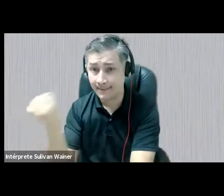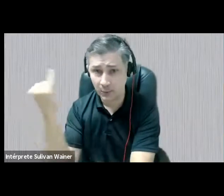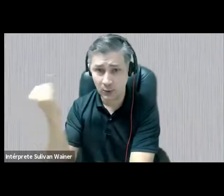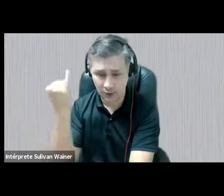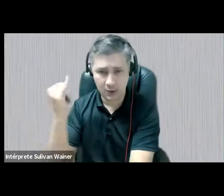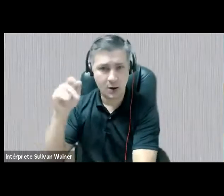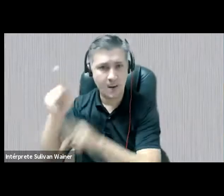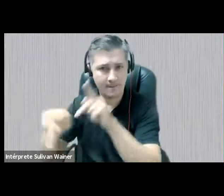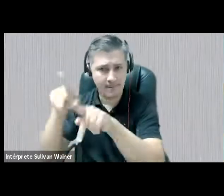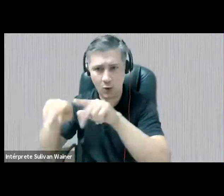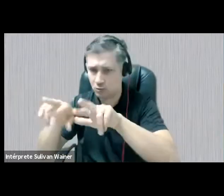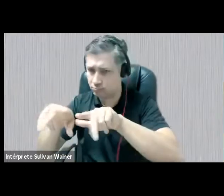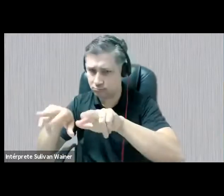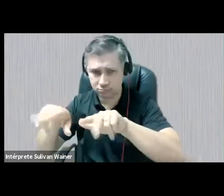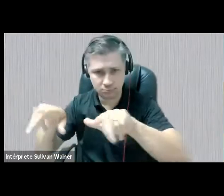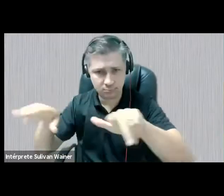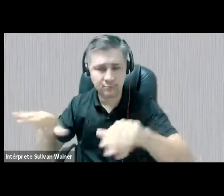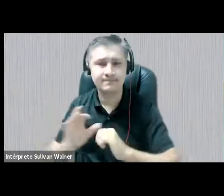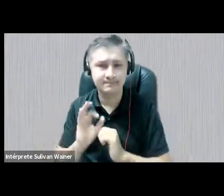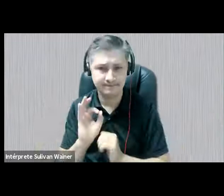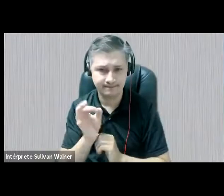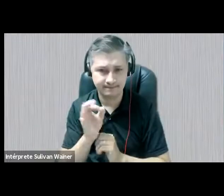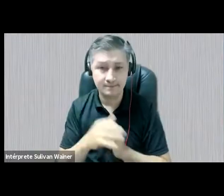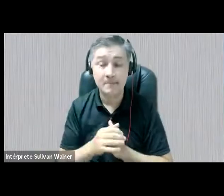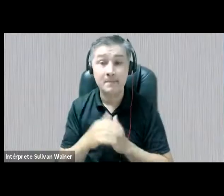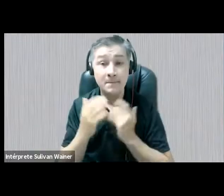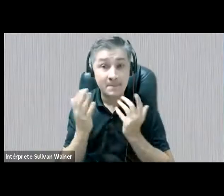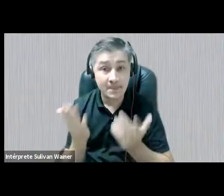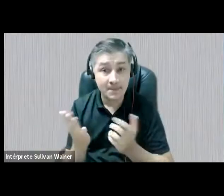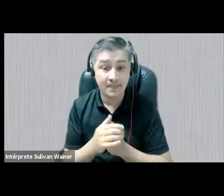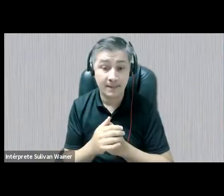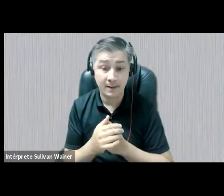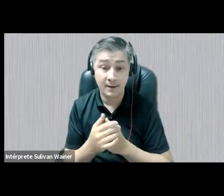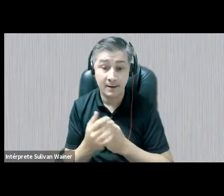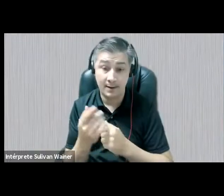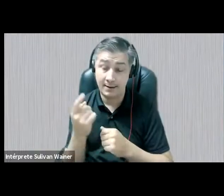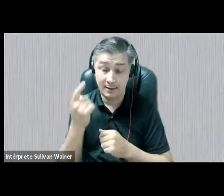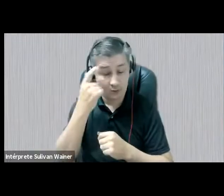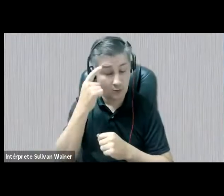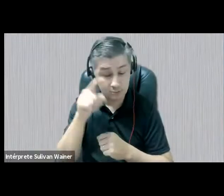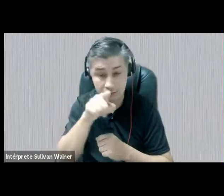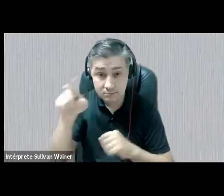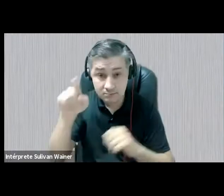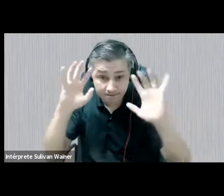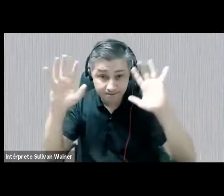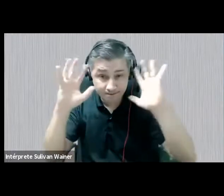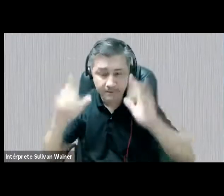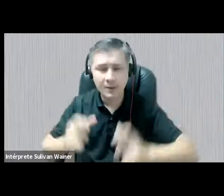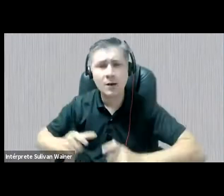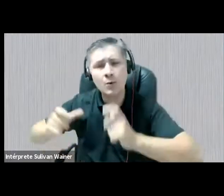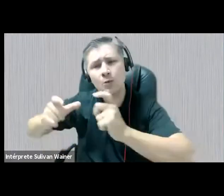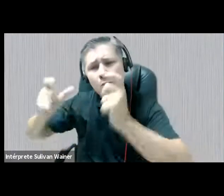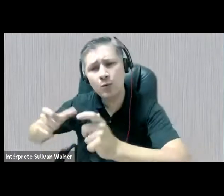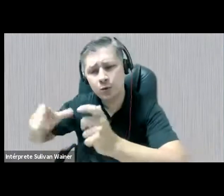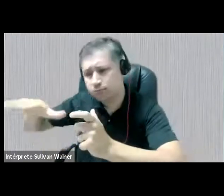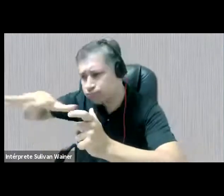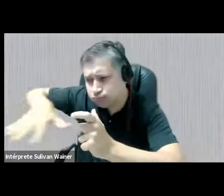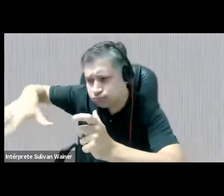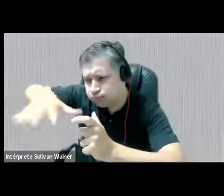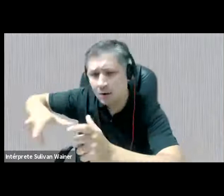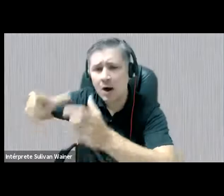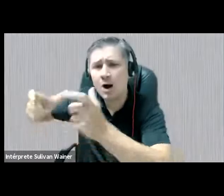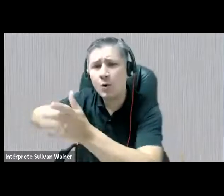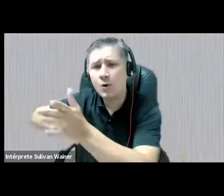população. Então, acho que é importante, né, situar, então, o espaço onde a pesquisa foi feita.